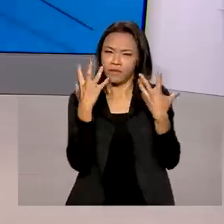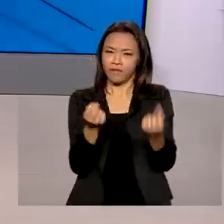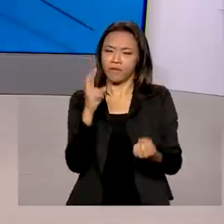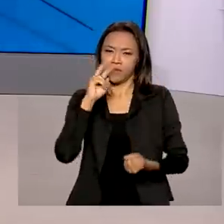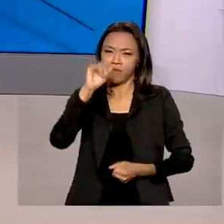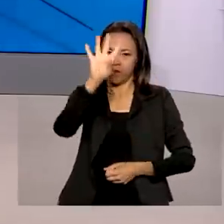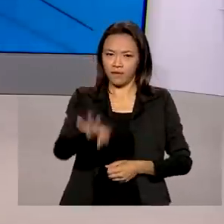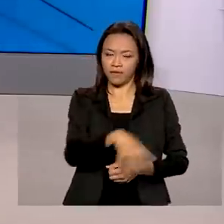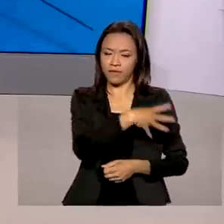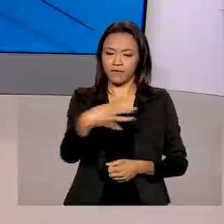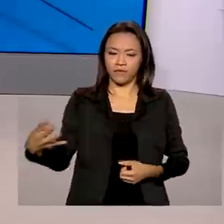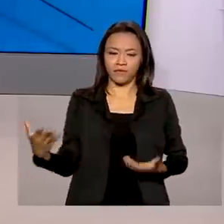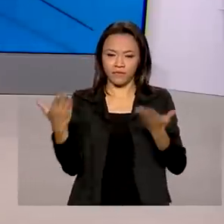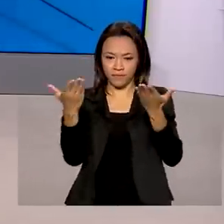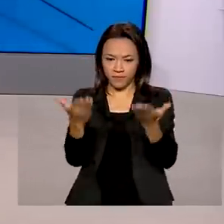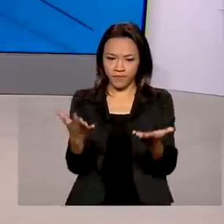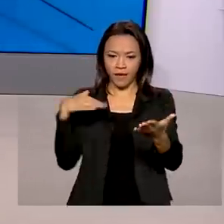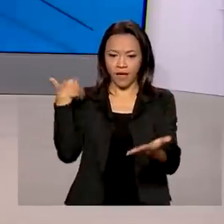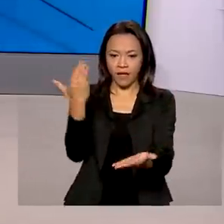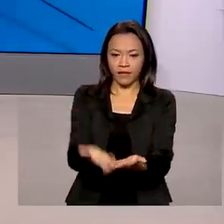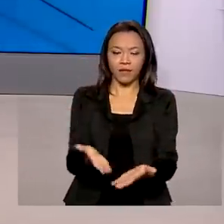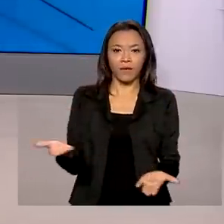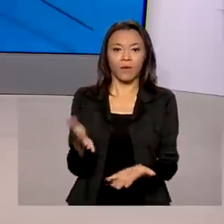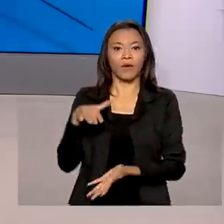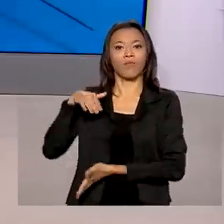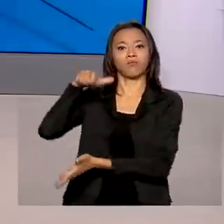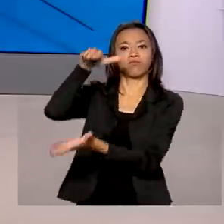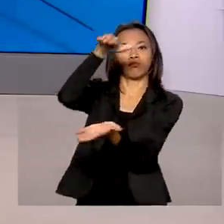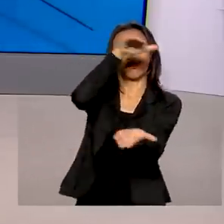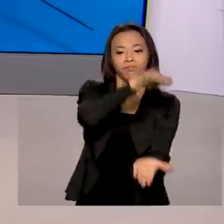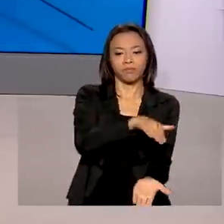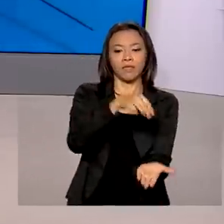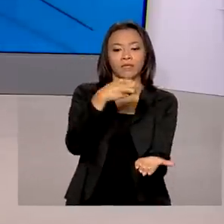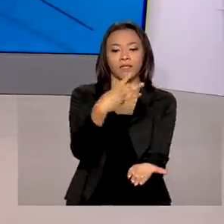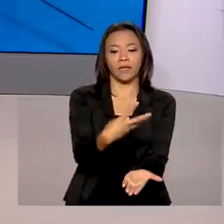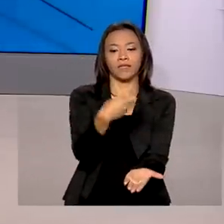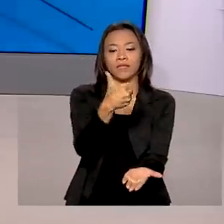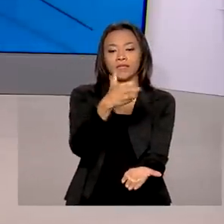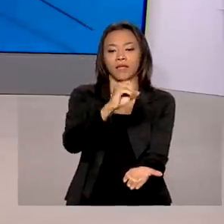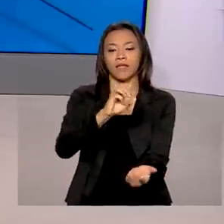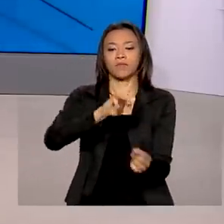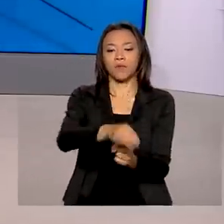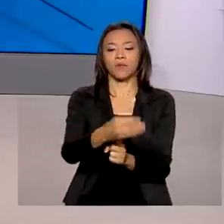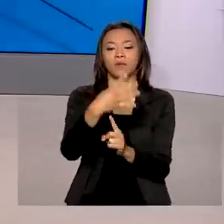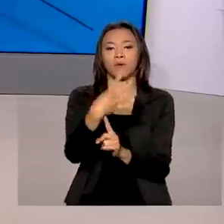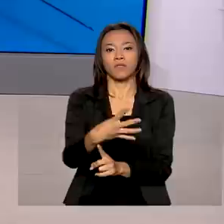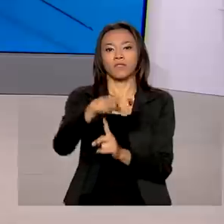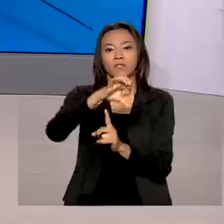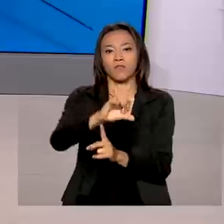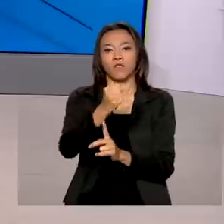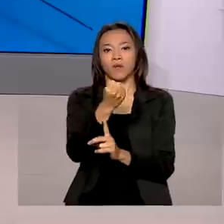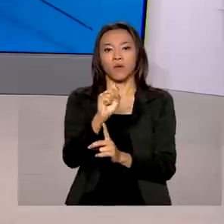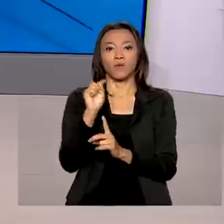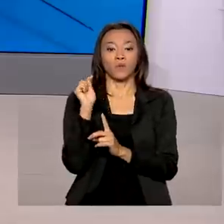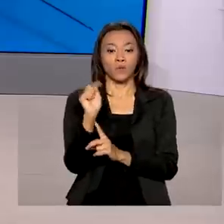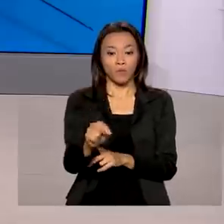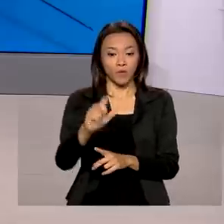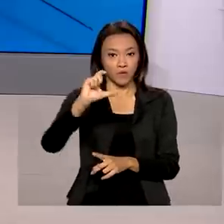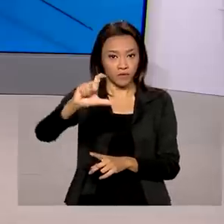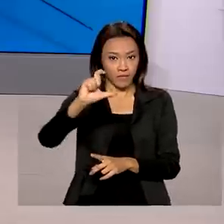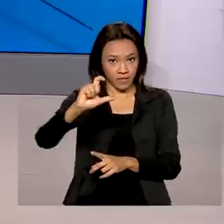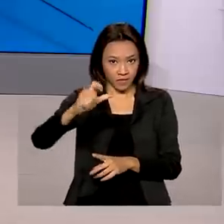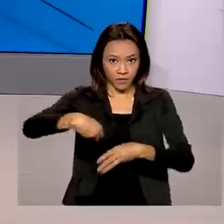exatos aqui no telão? Até agora foram distribuídas 310 milhões 498 mil doses de